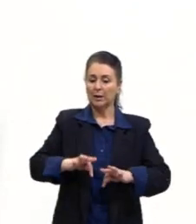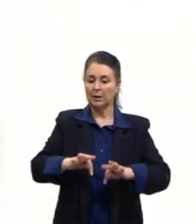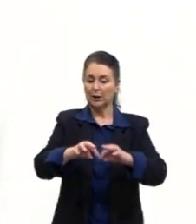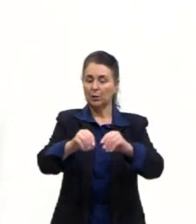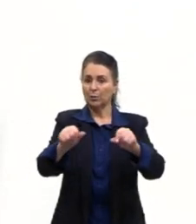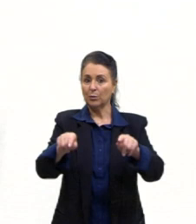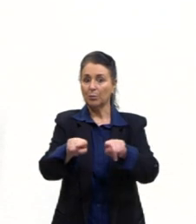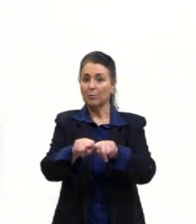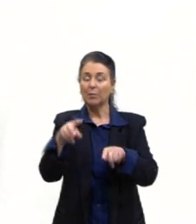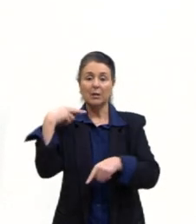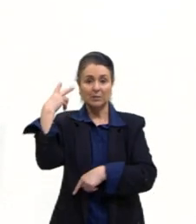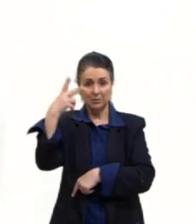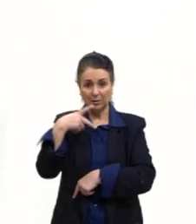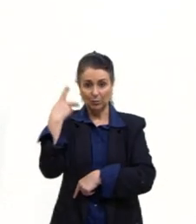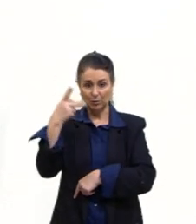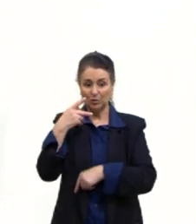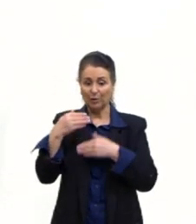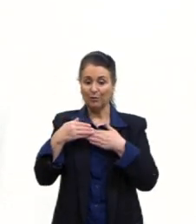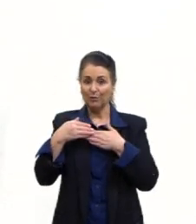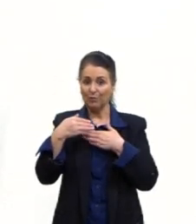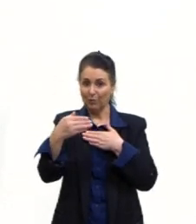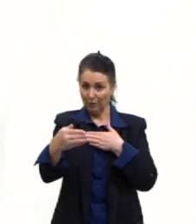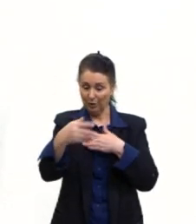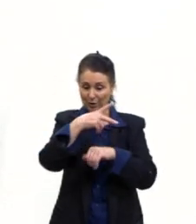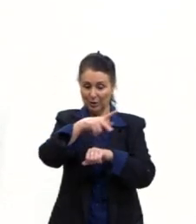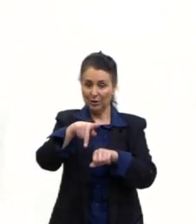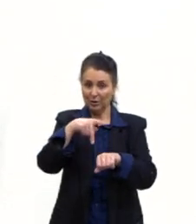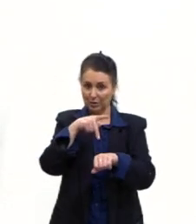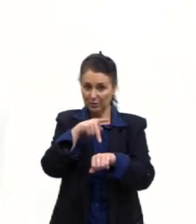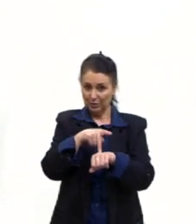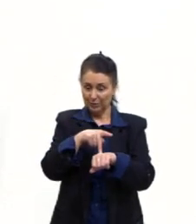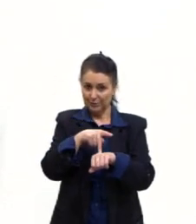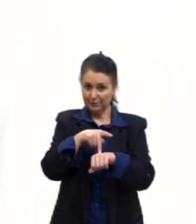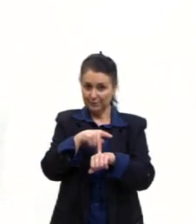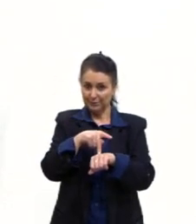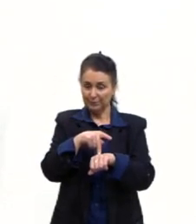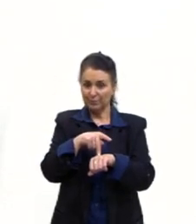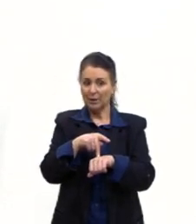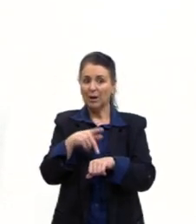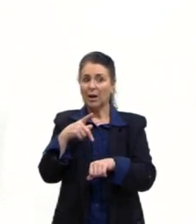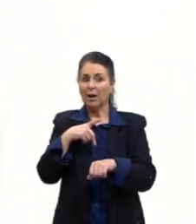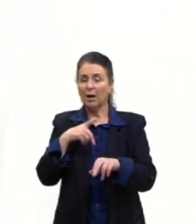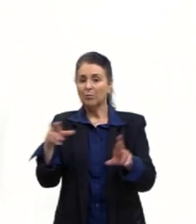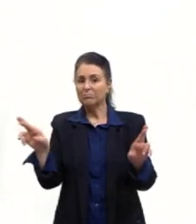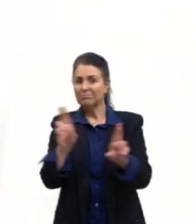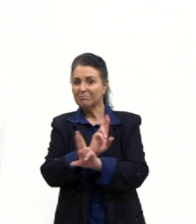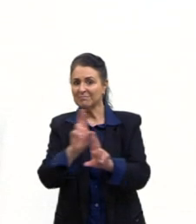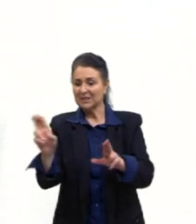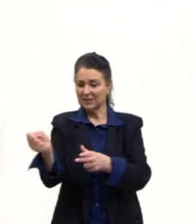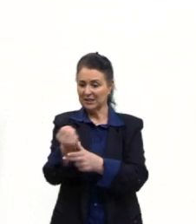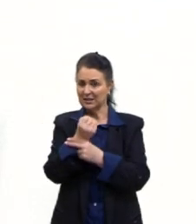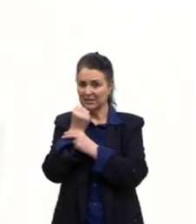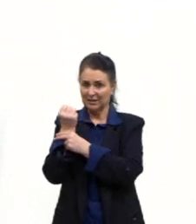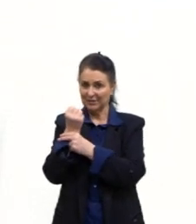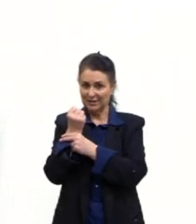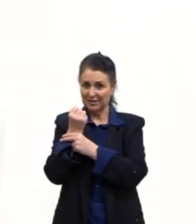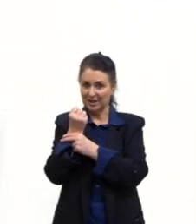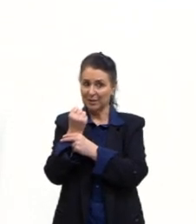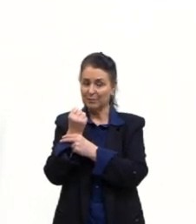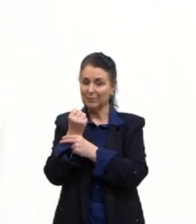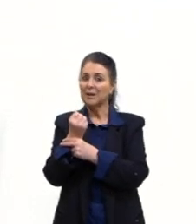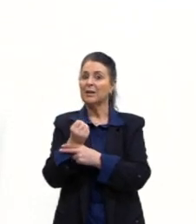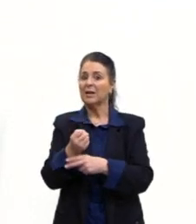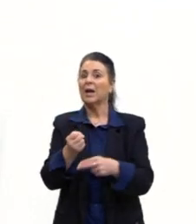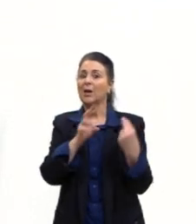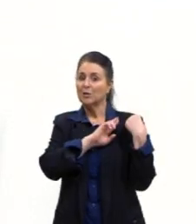mas a política externa, defesa nacional, é toda relacionada a essa questão da China, tá? Os